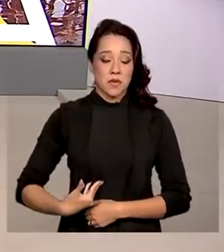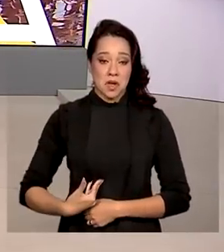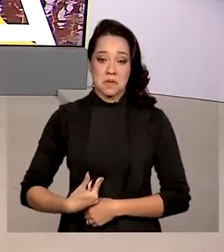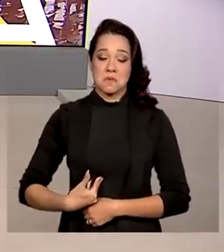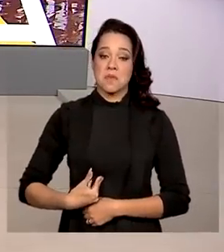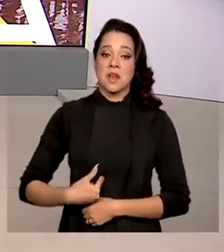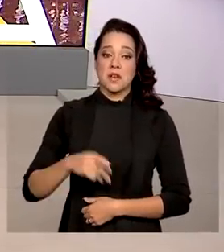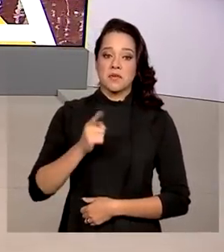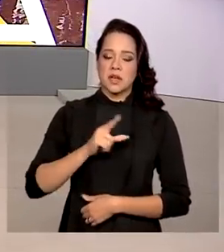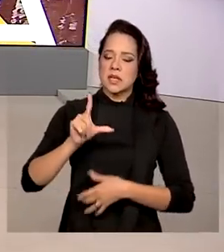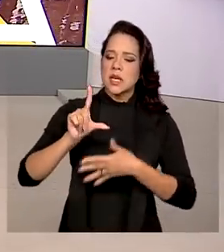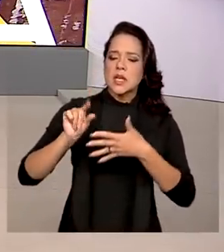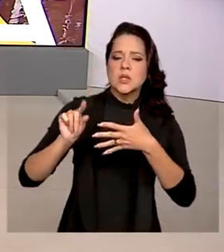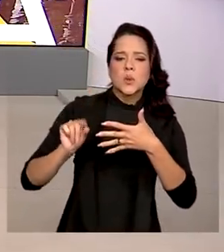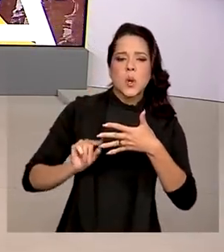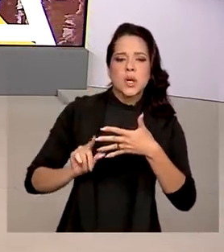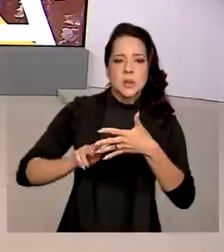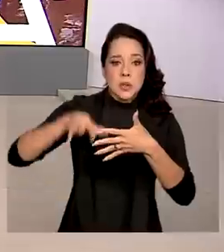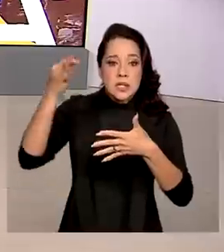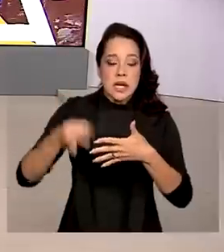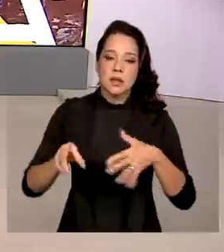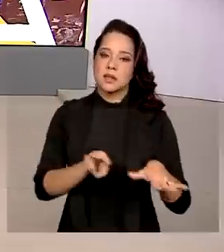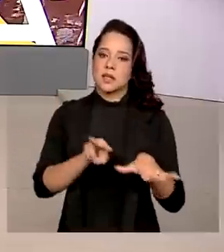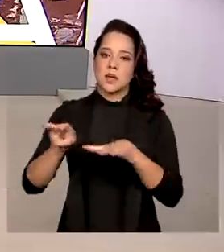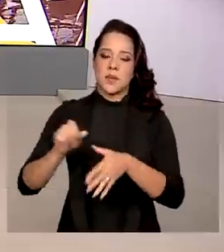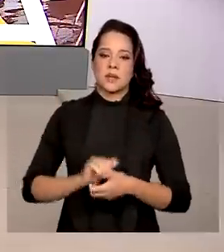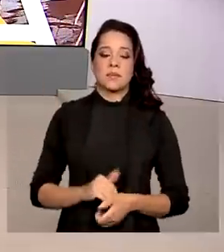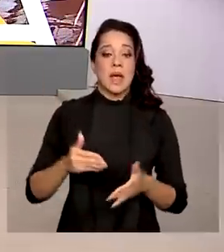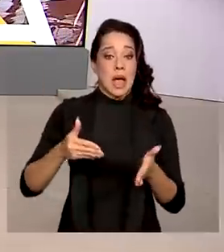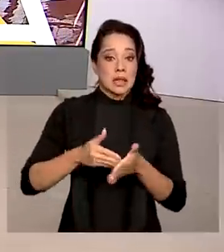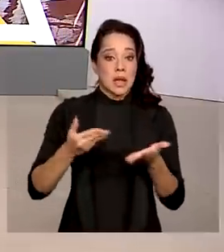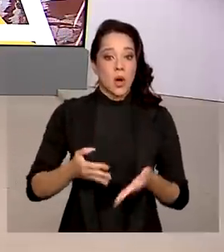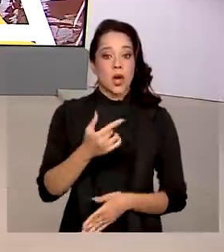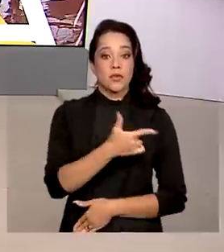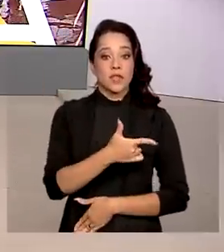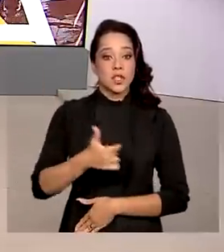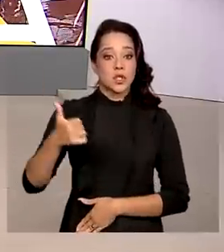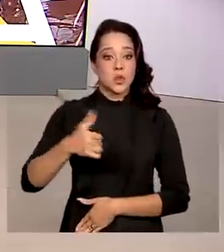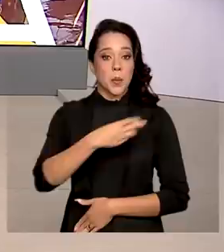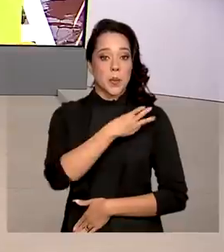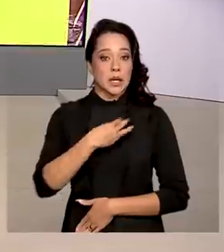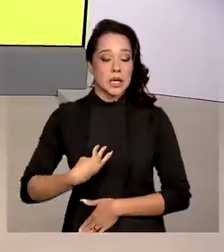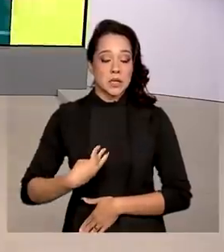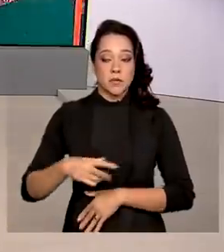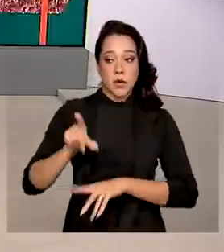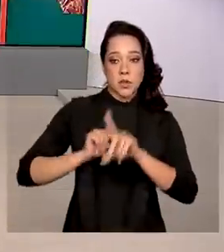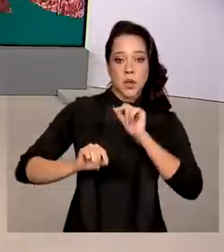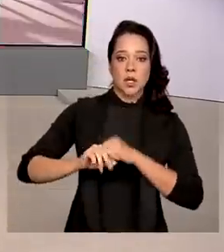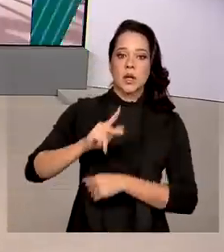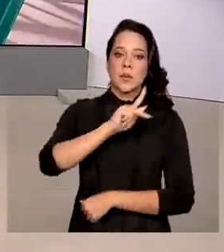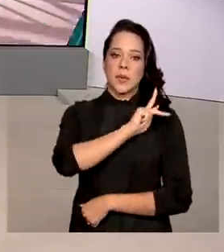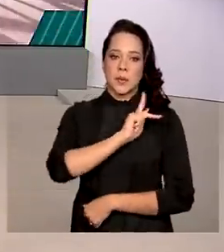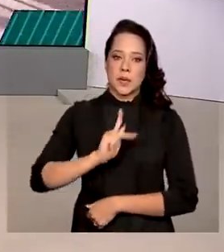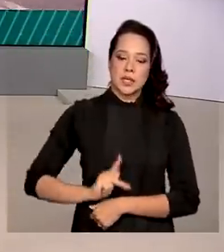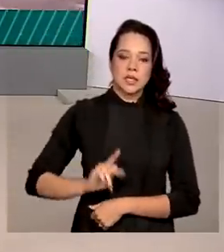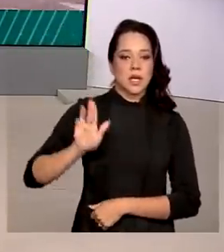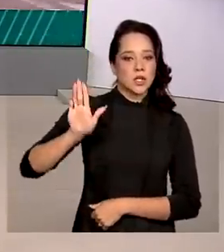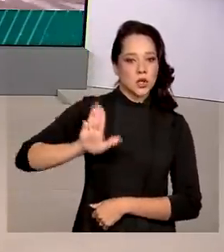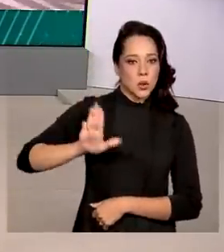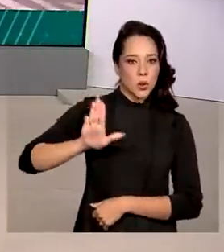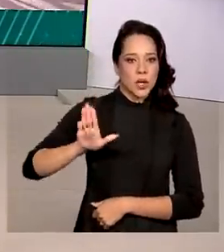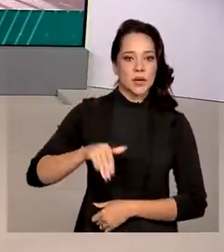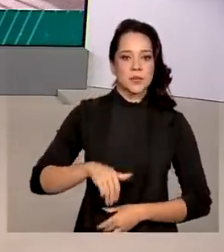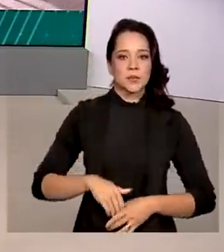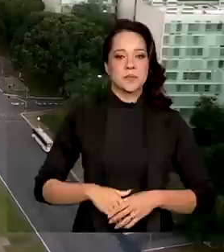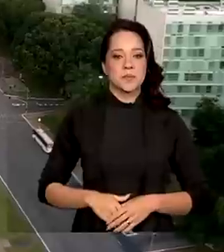ser totalmente definida ainda nesta semana. Até agora, 21 ministros já foram indicados pelo presidente eleito, Luiz Inácio